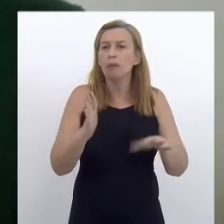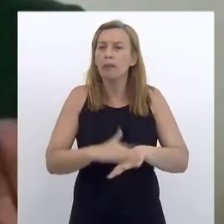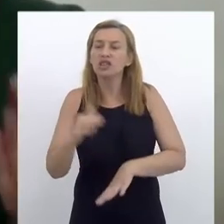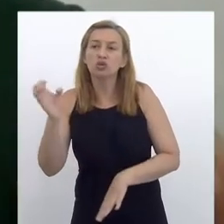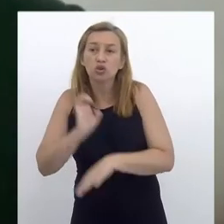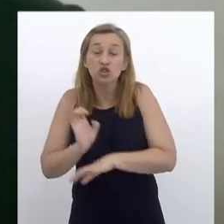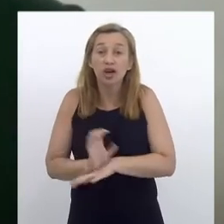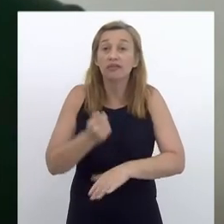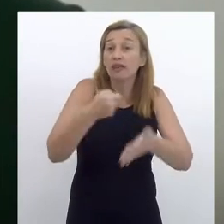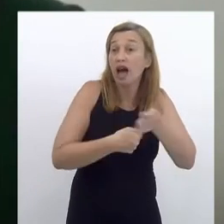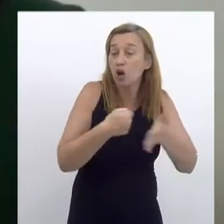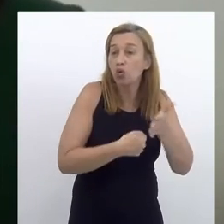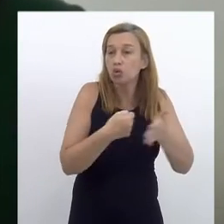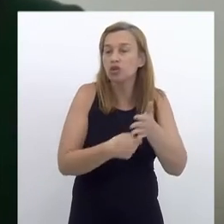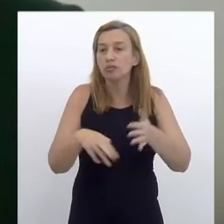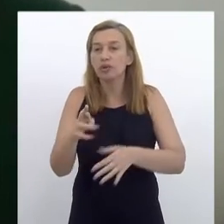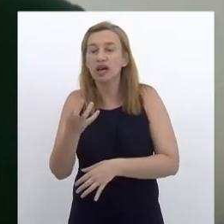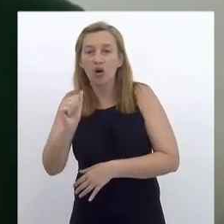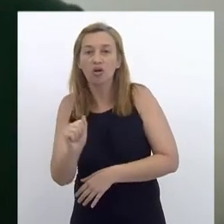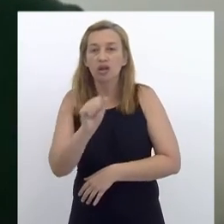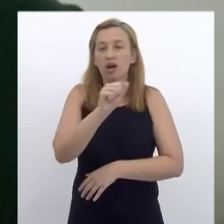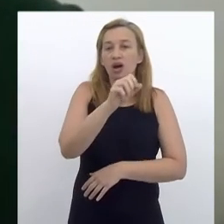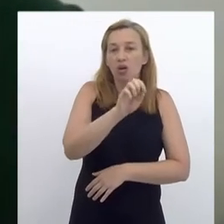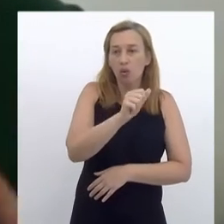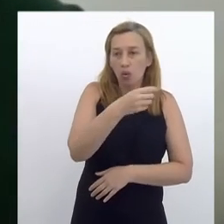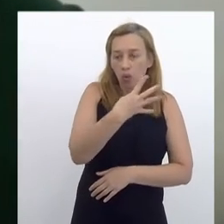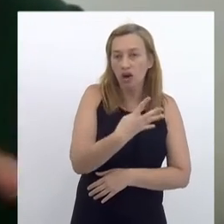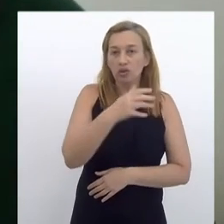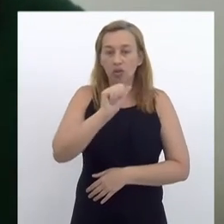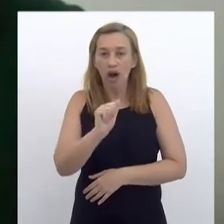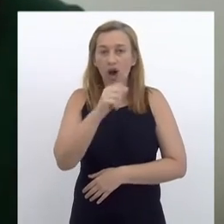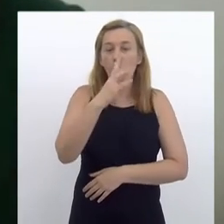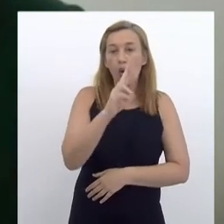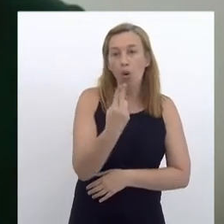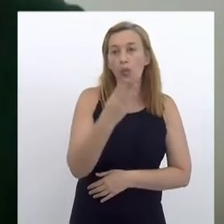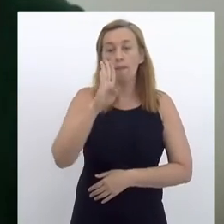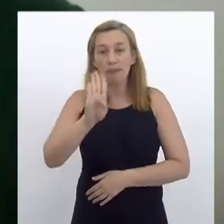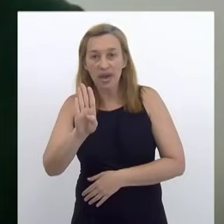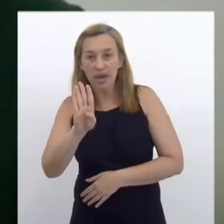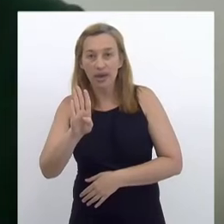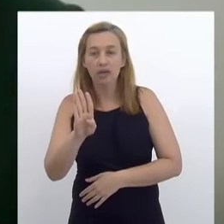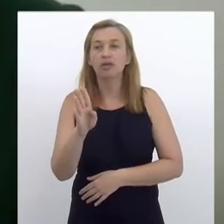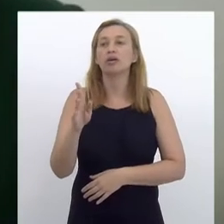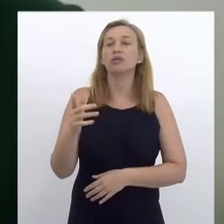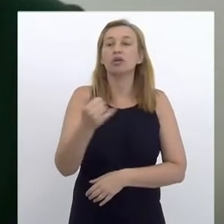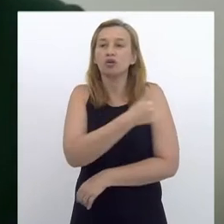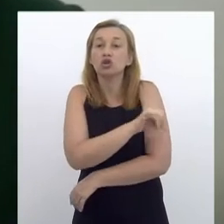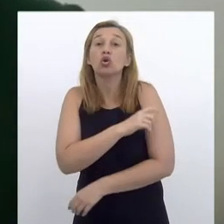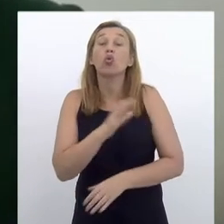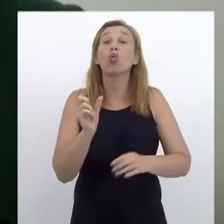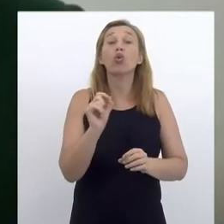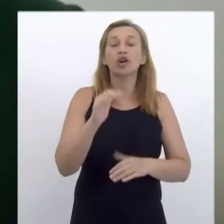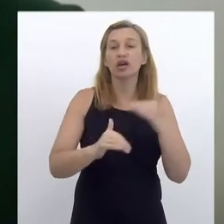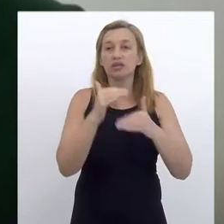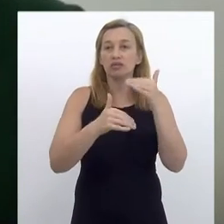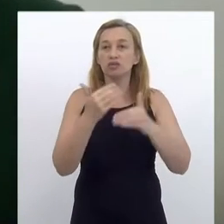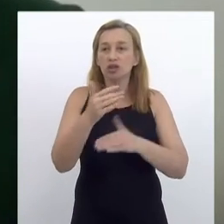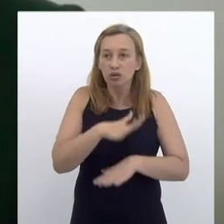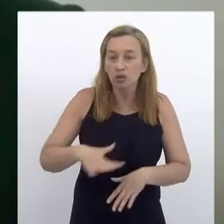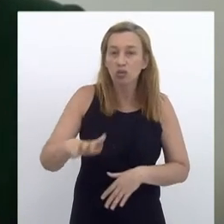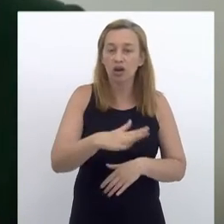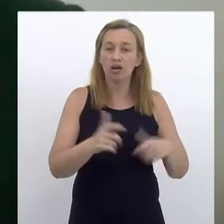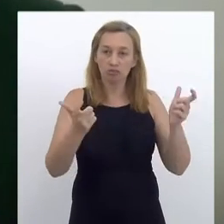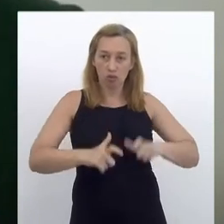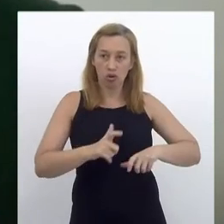na luta pelas rotas 4A por São Paulo ou 4B pelo Rio de Janeiro, o que isso pode trazer de desenvolvimento regional